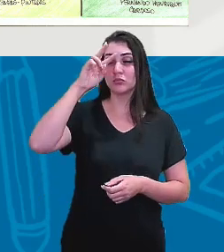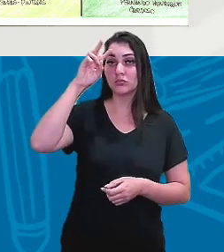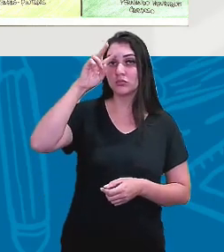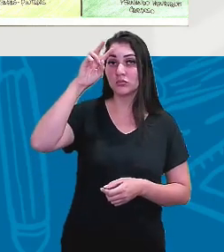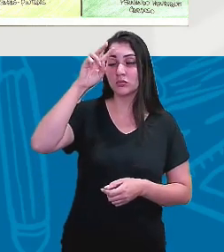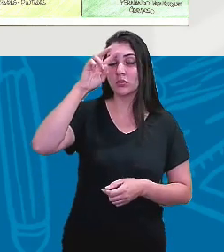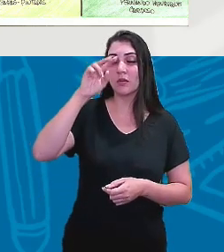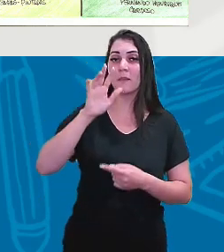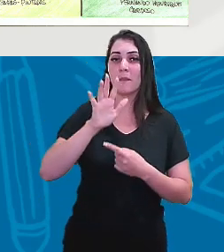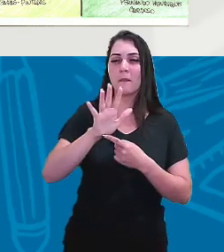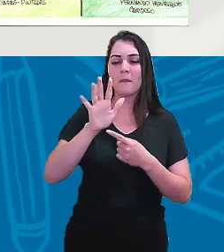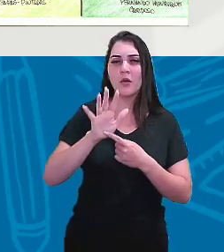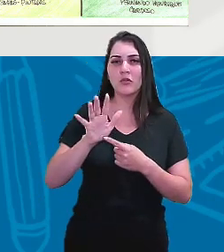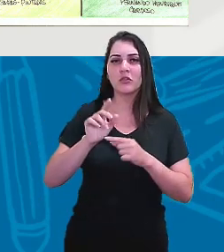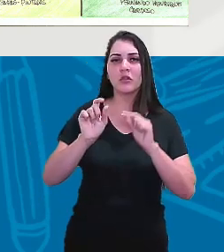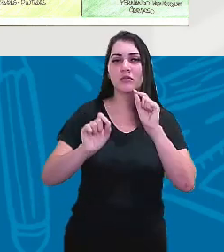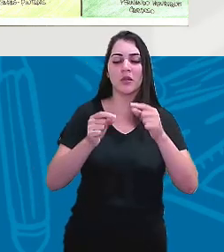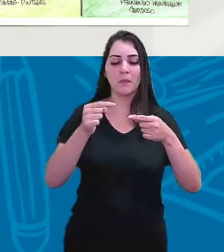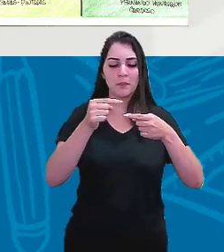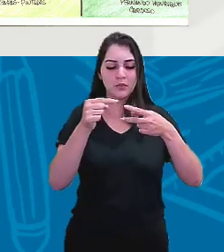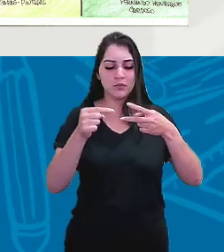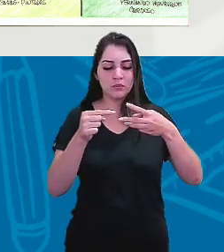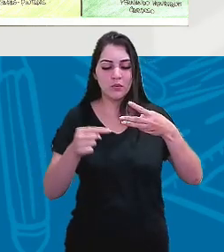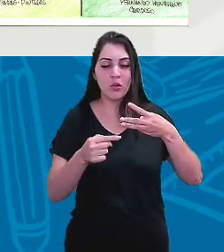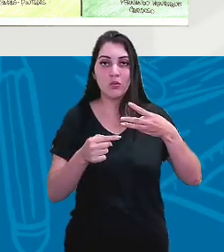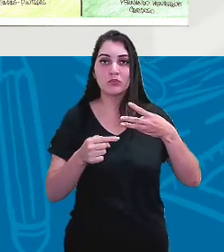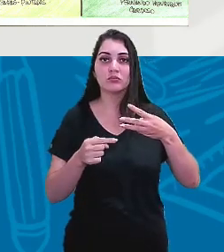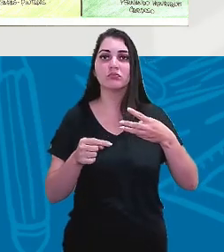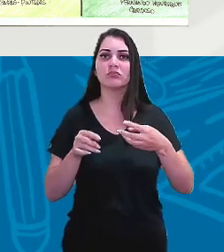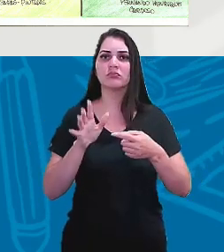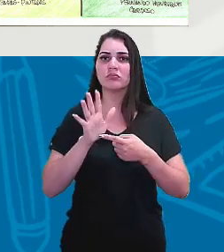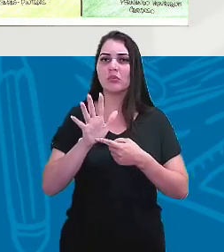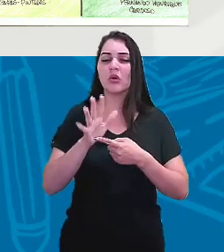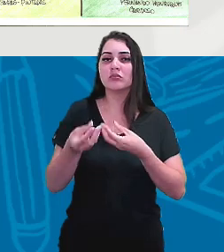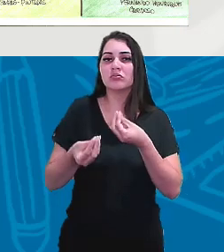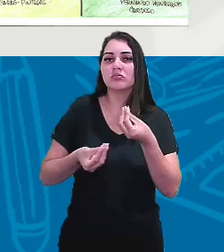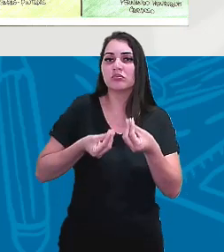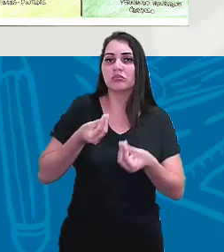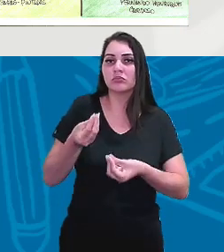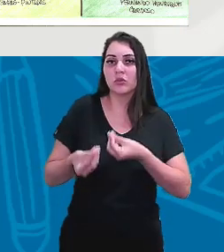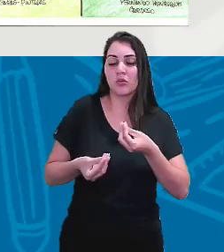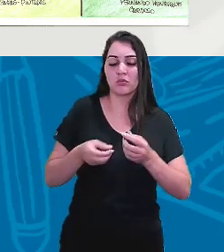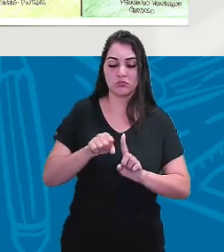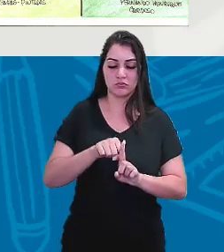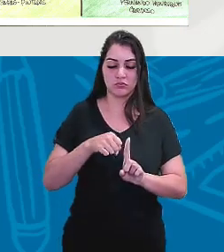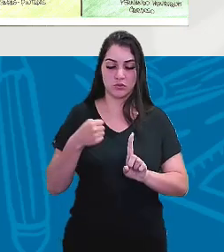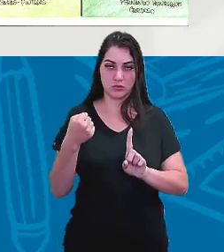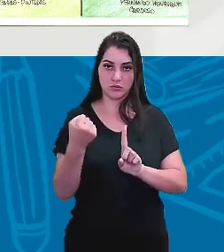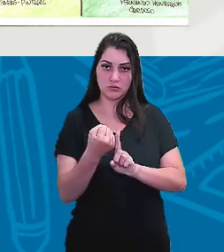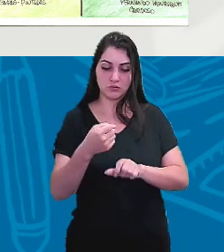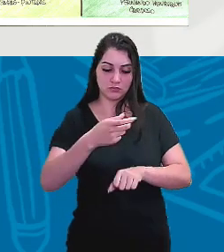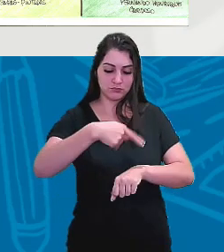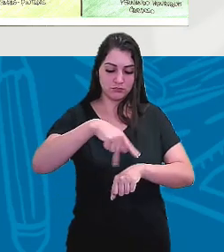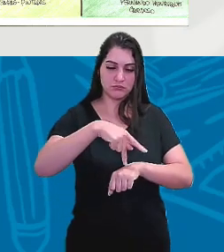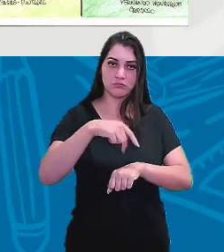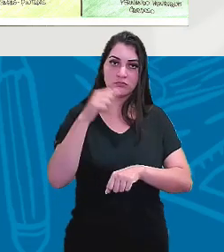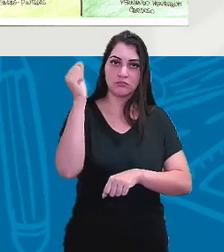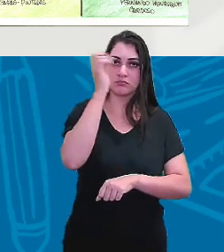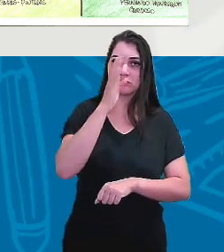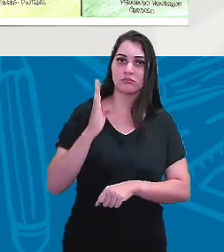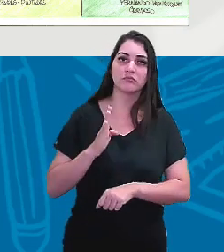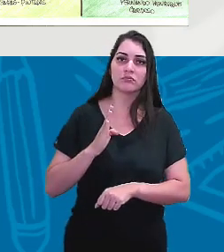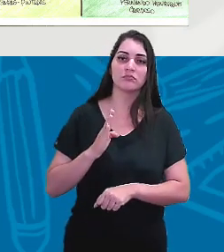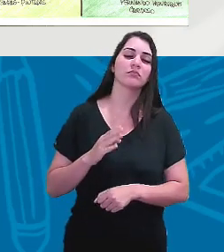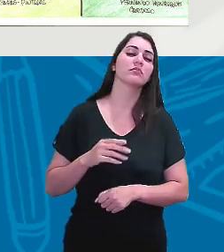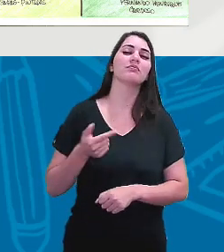trazer pontos que mostrem como a sociedade brasileira ela não